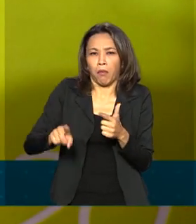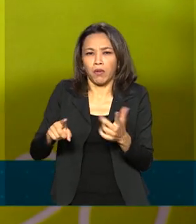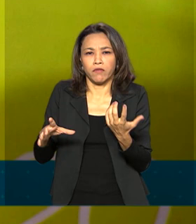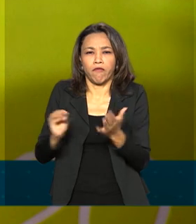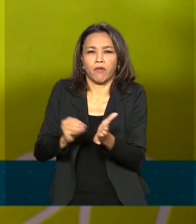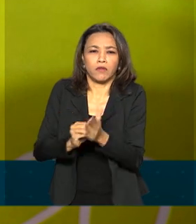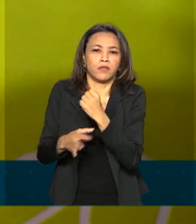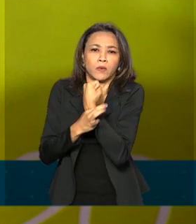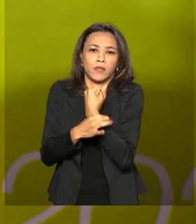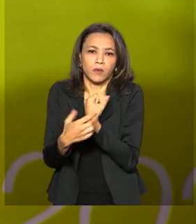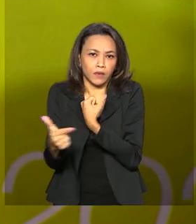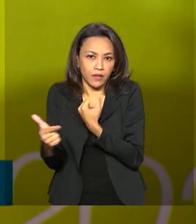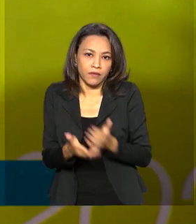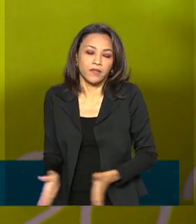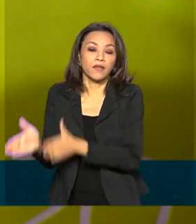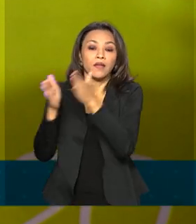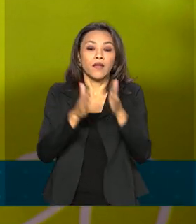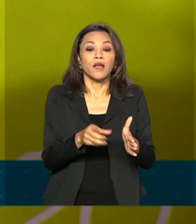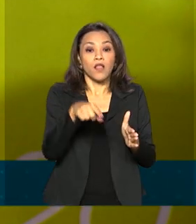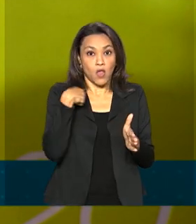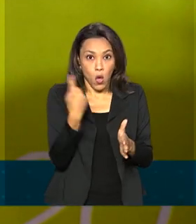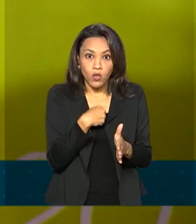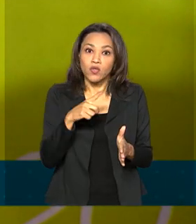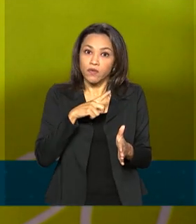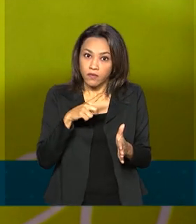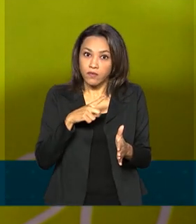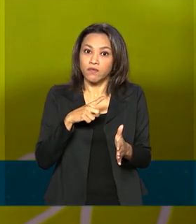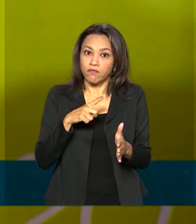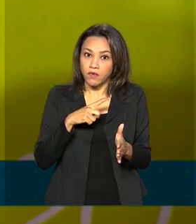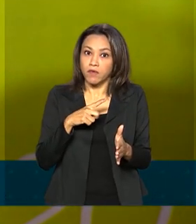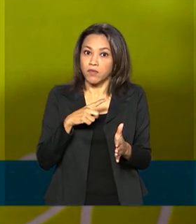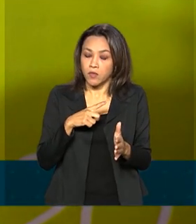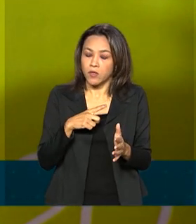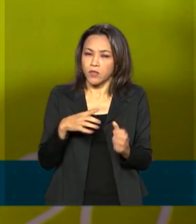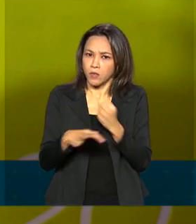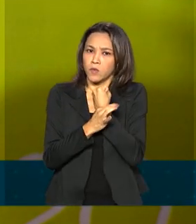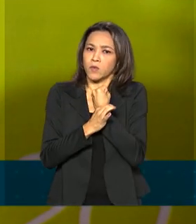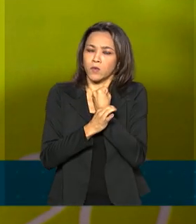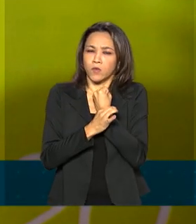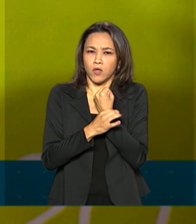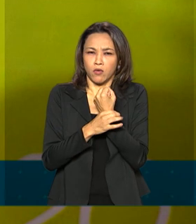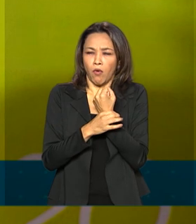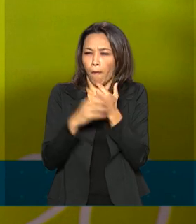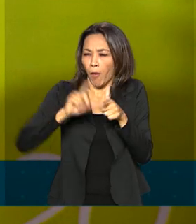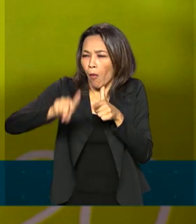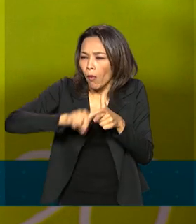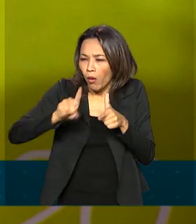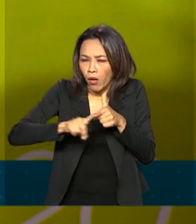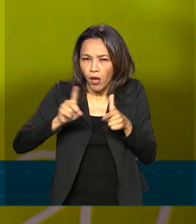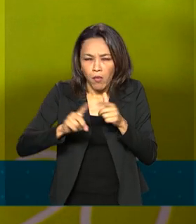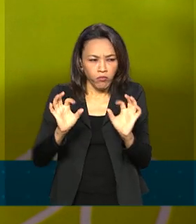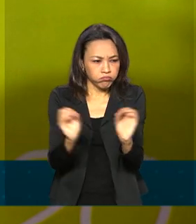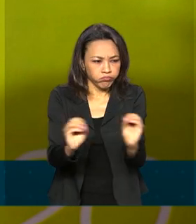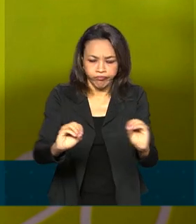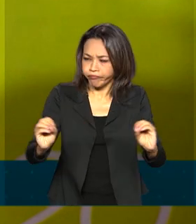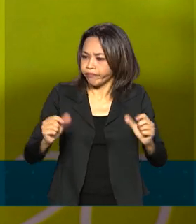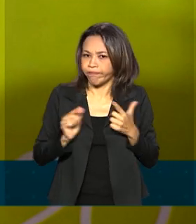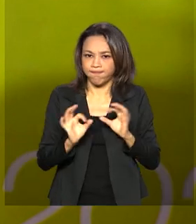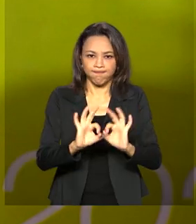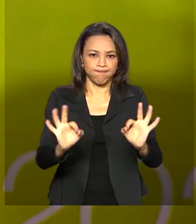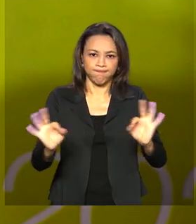sistema que não tivemos nenhum problema de segurança, isso é importante porque não tivemos nada que pudesse